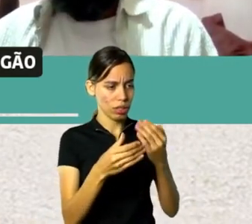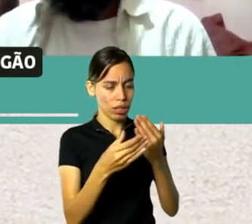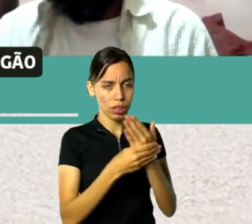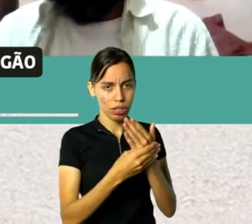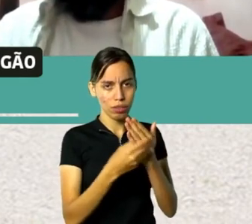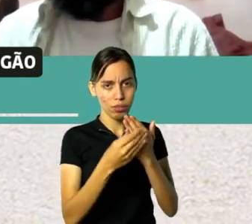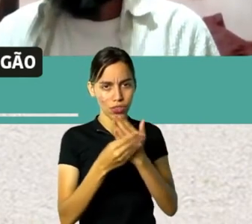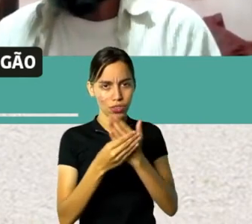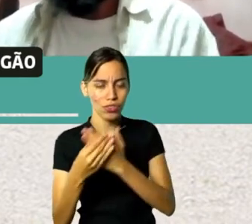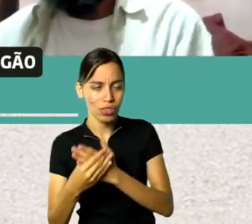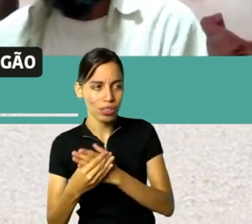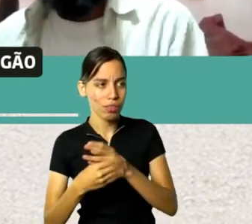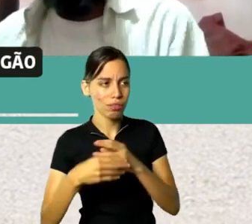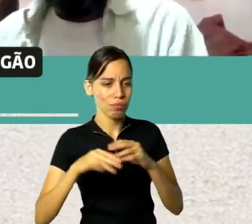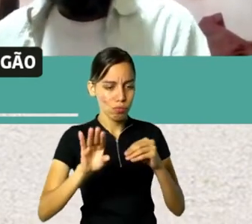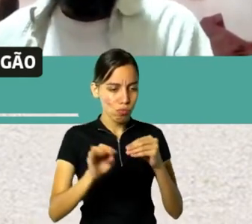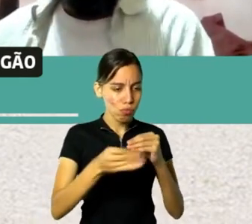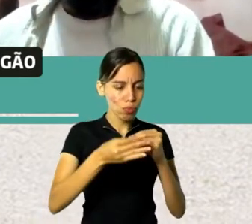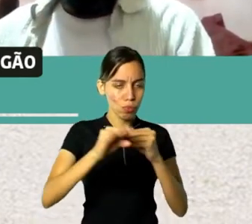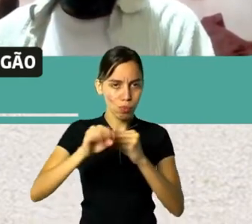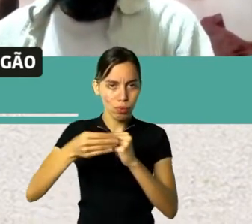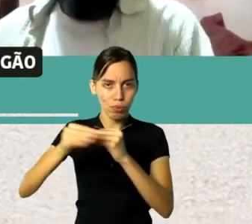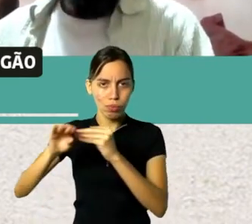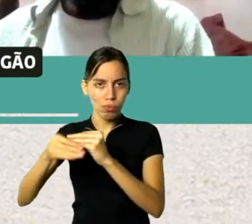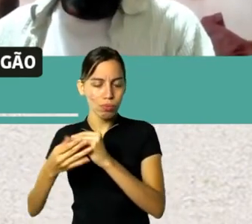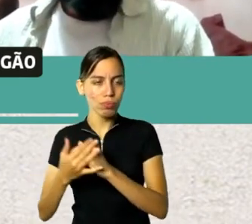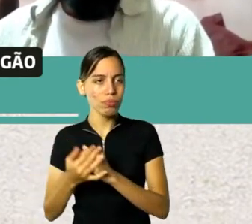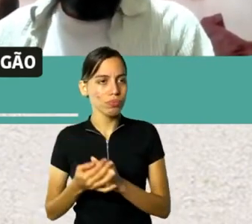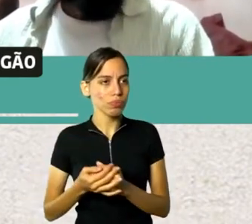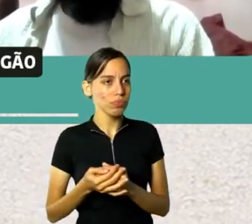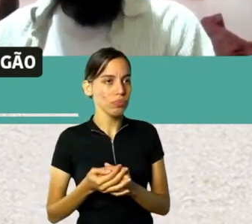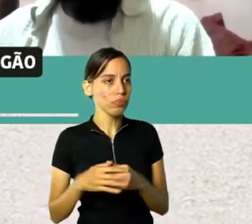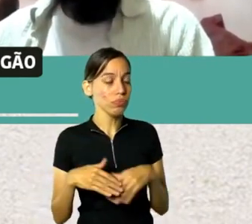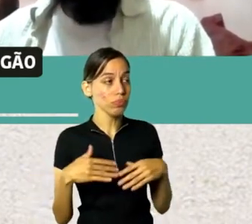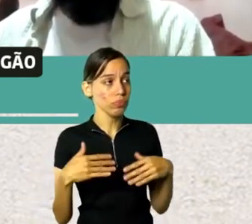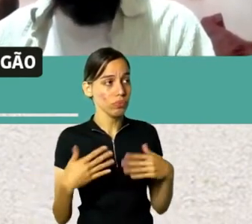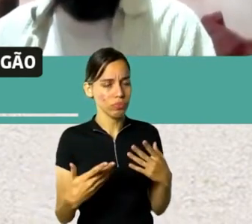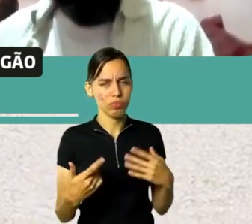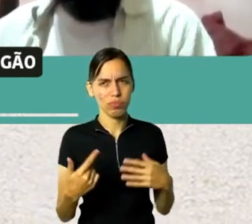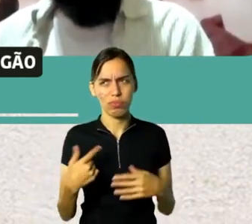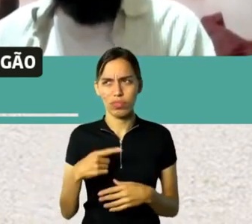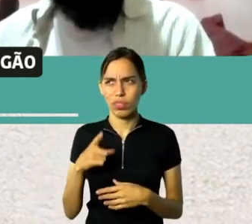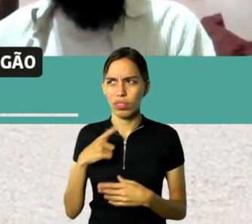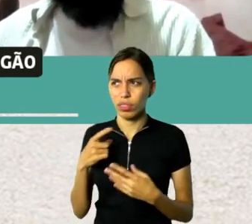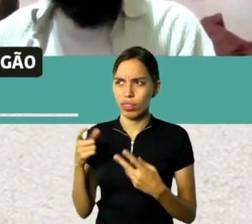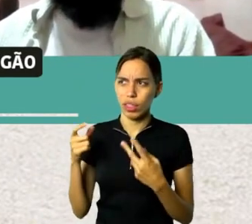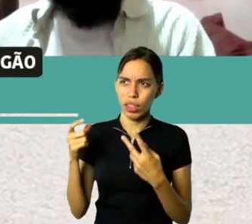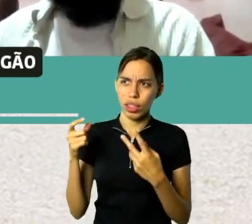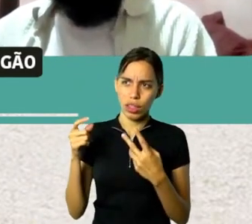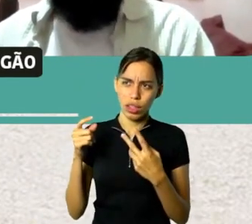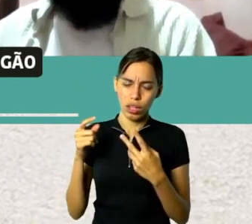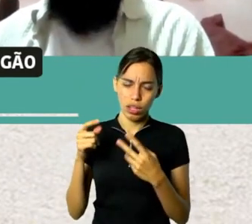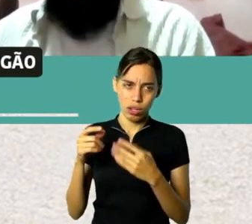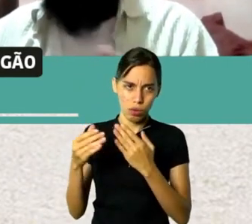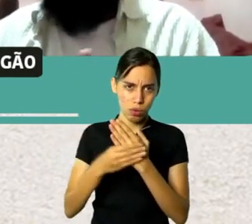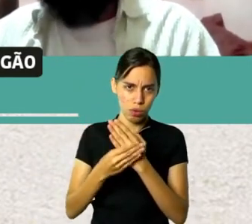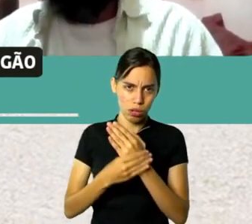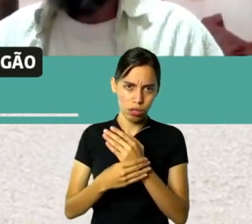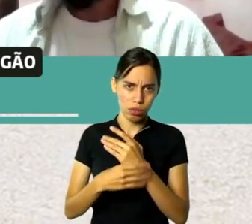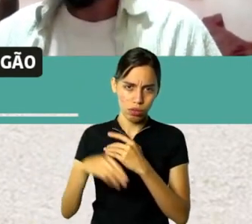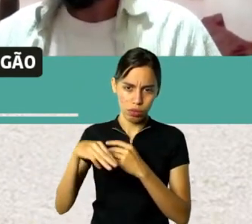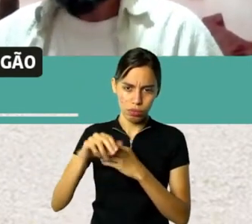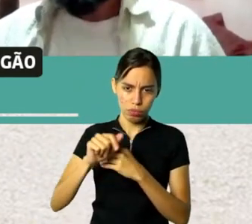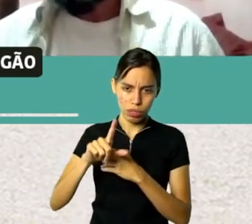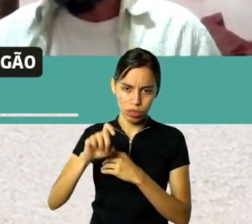No Rei da Roleta e no Viaduto, eu tive isso. No Guiara, eu não fiz isso ainda, mas ainda